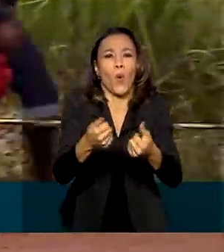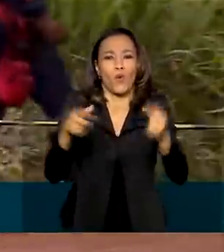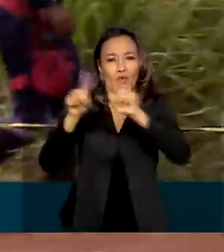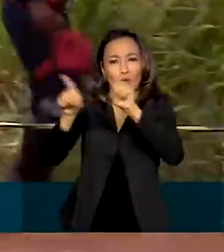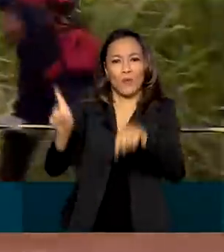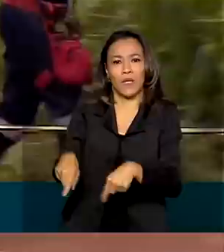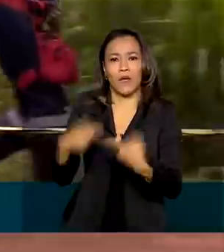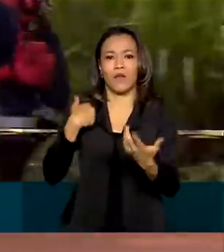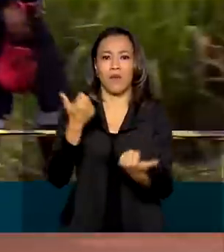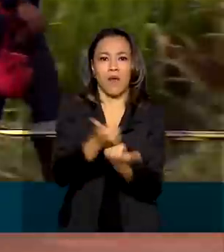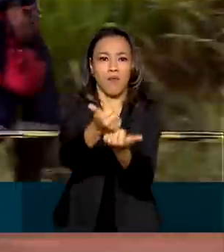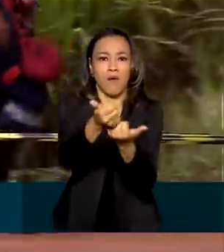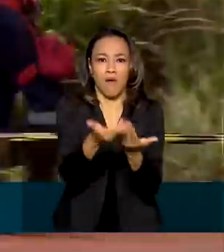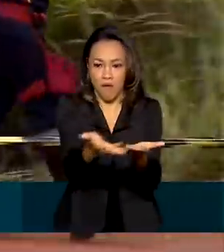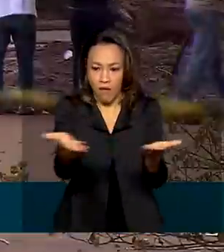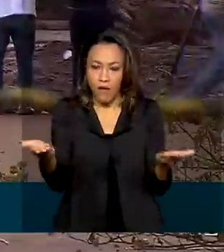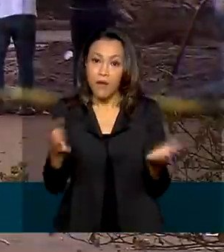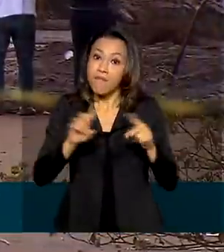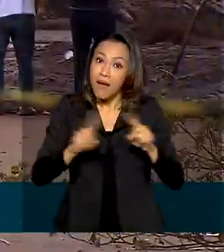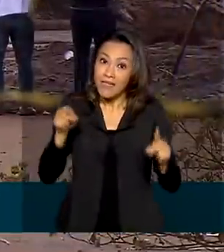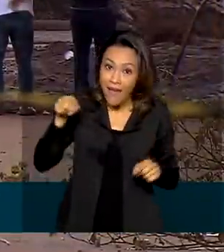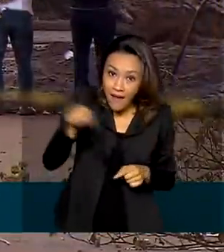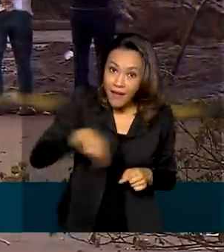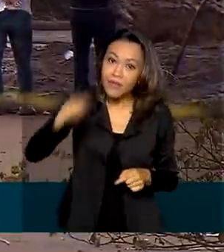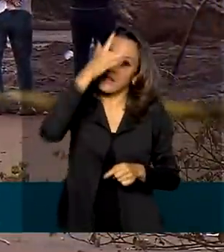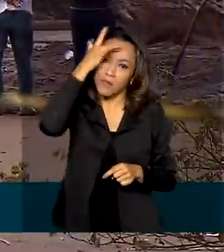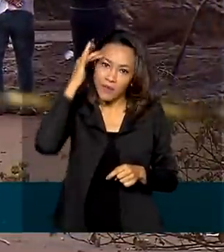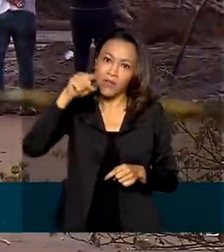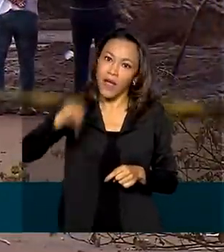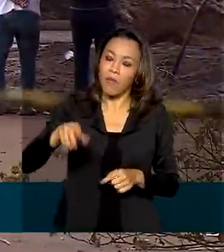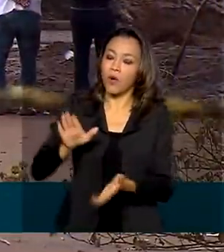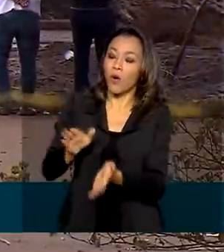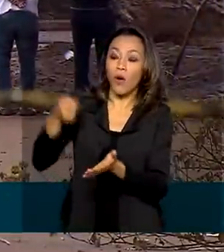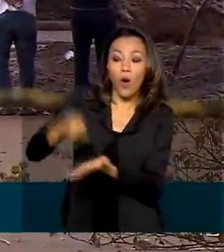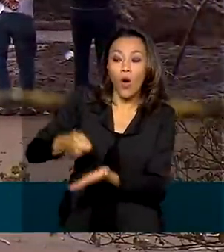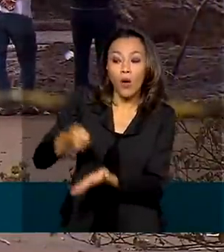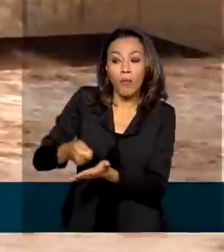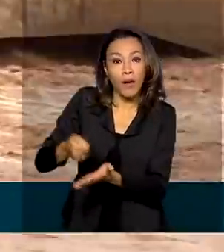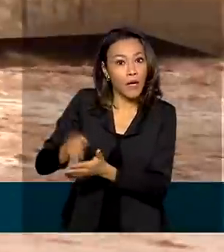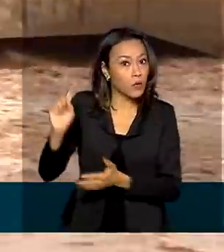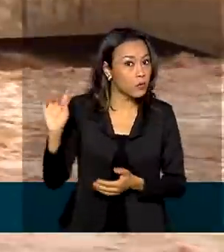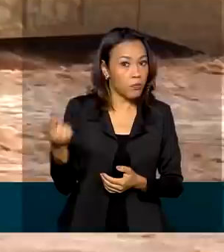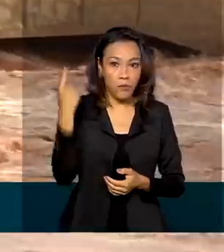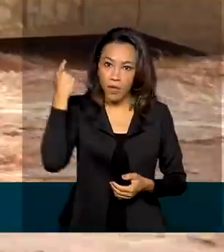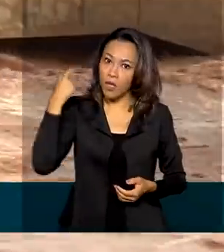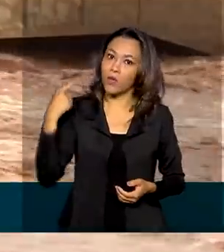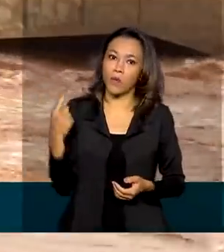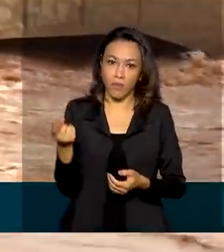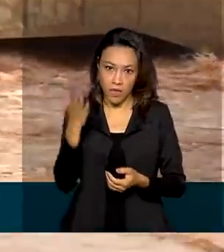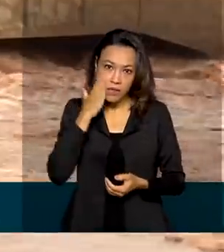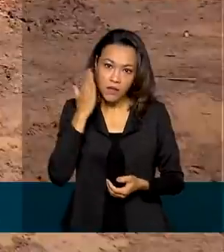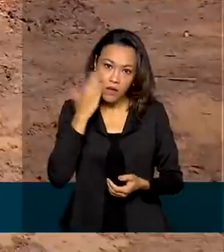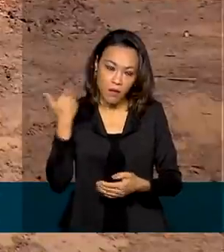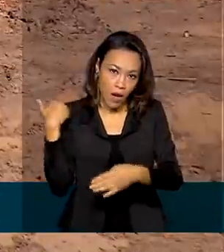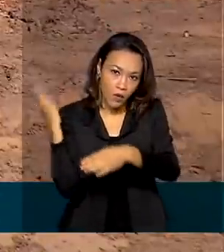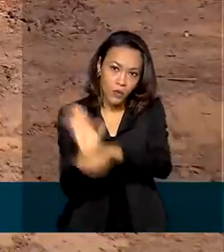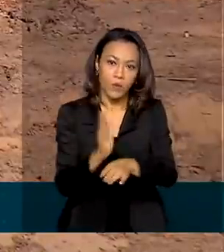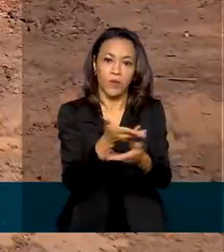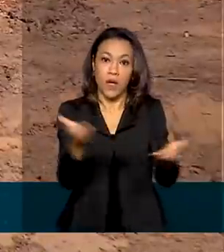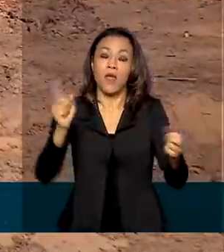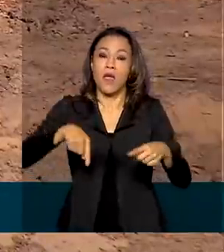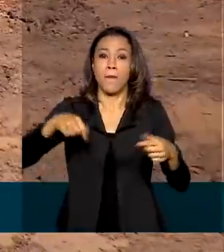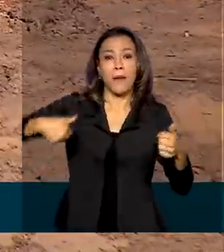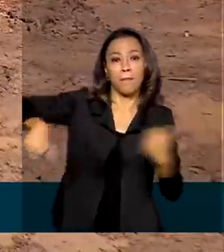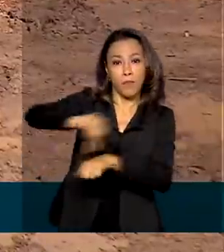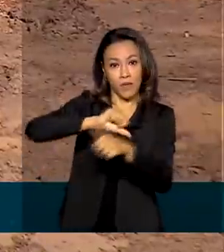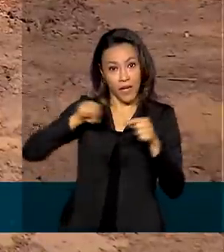até desprestigiados, mas são os primeiros a serem cobrados e criticados. E é para mudar essa realidade que o